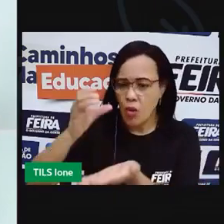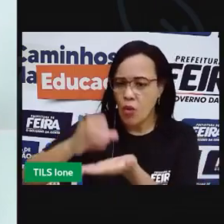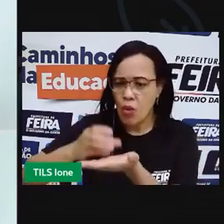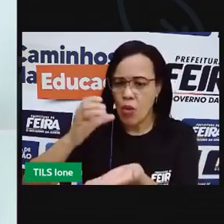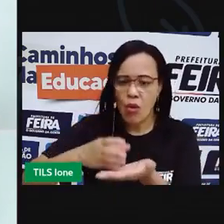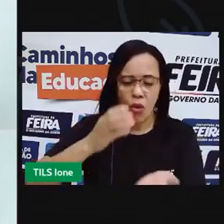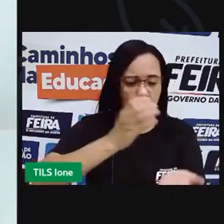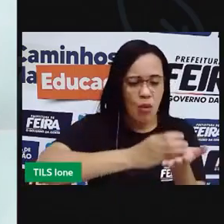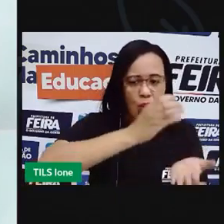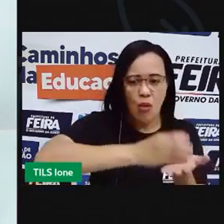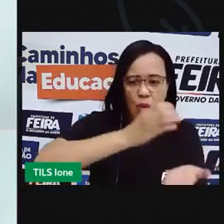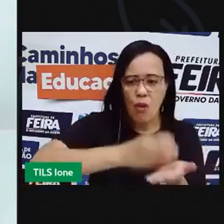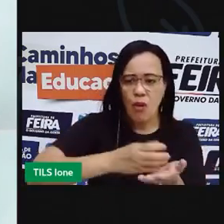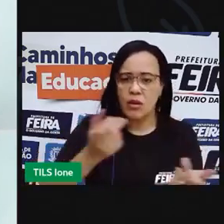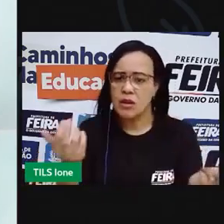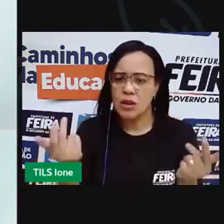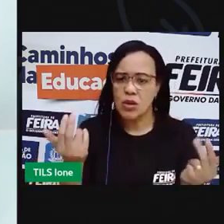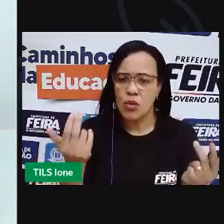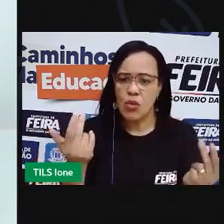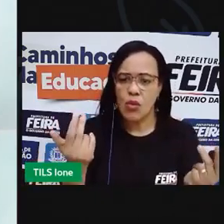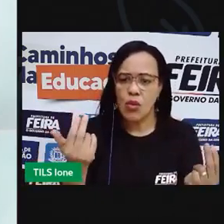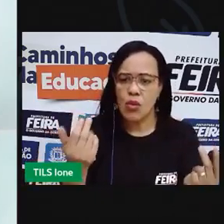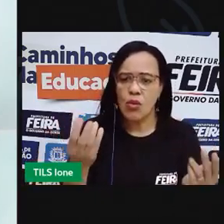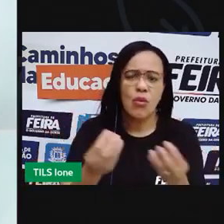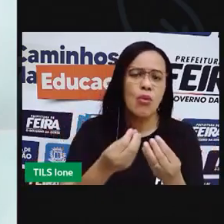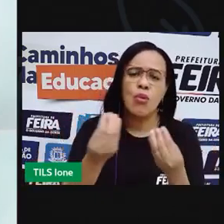copos que essa outra que tem